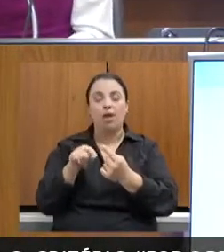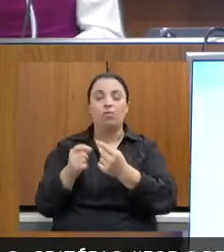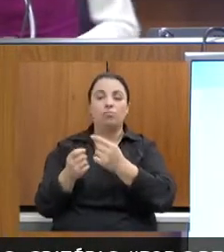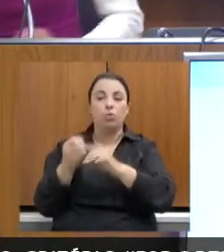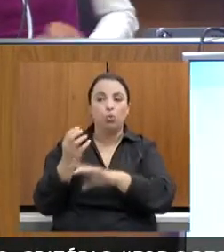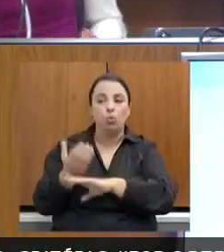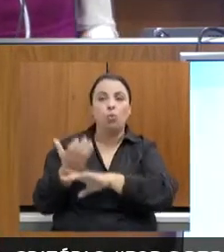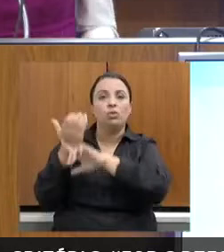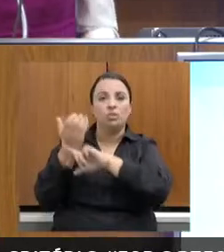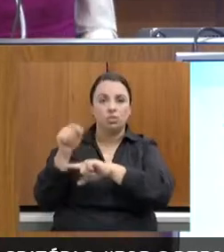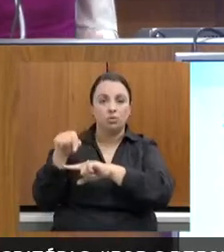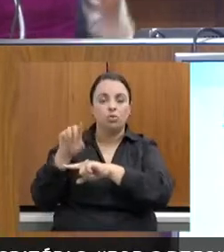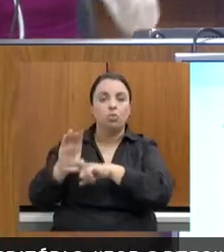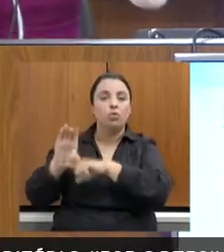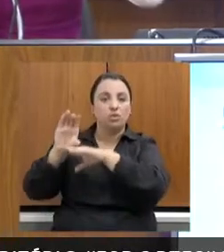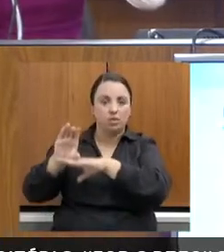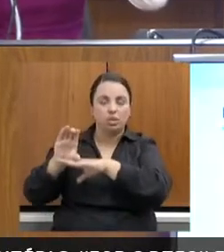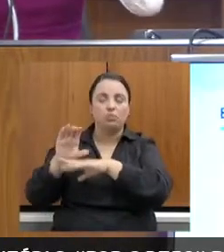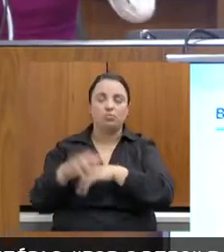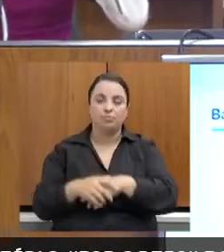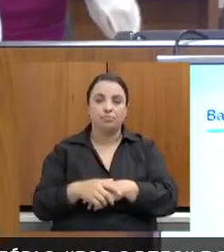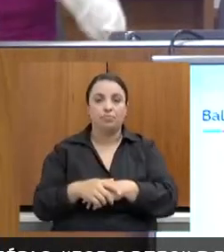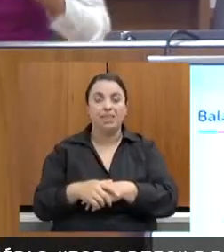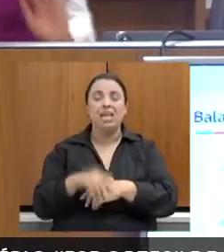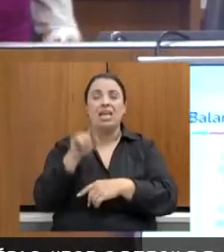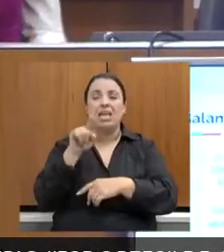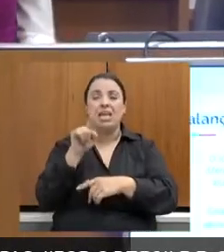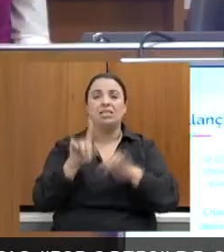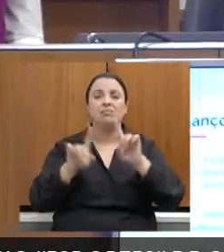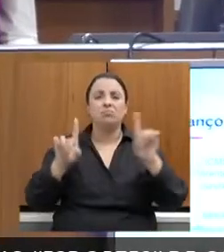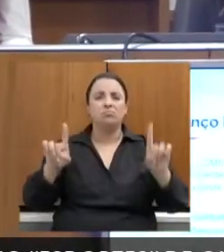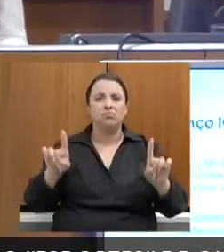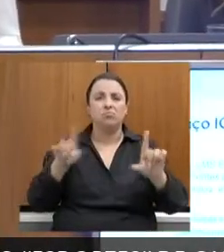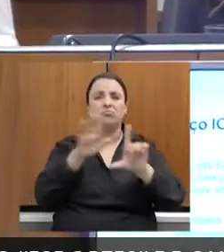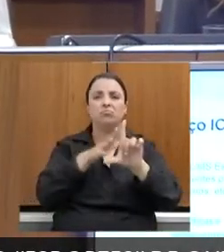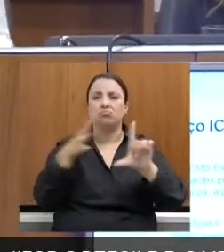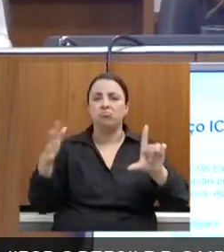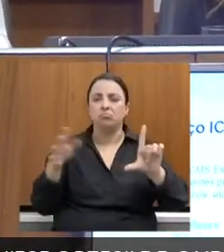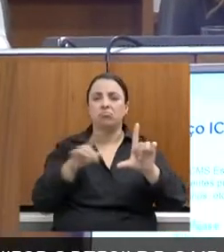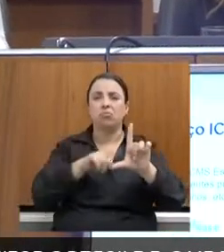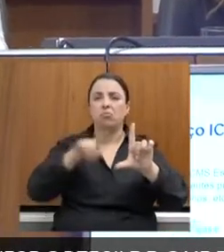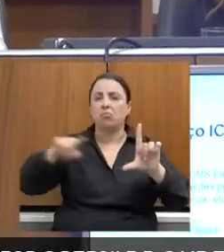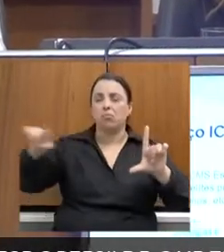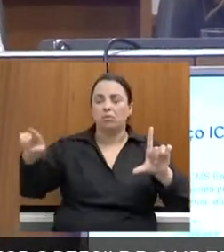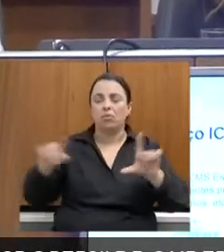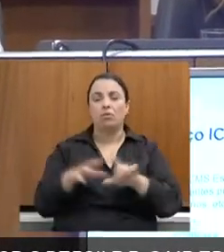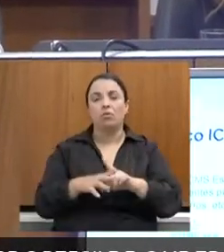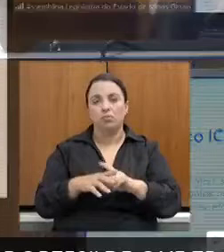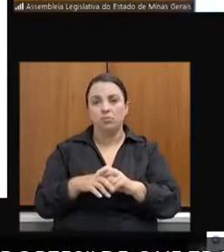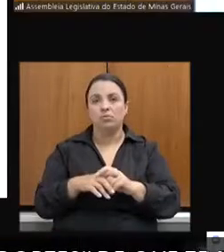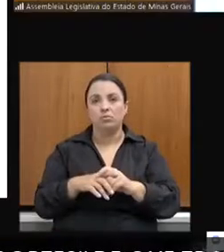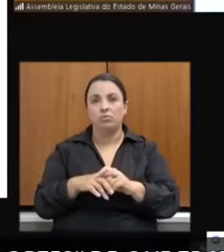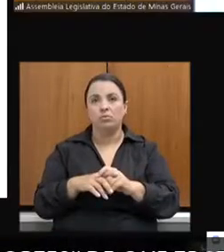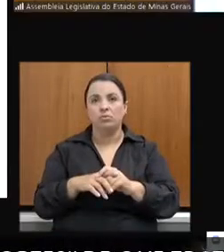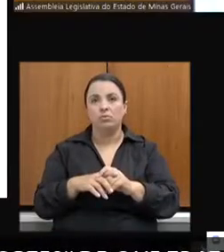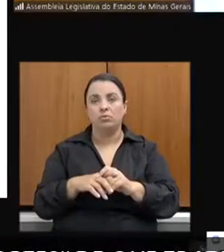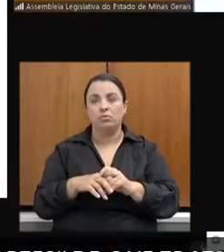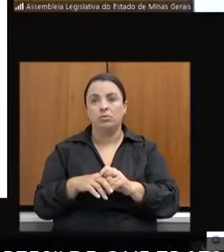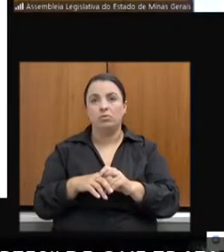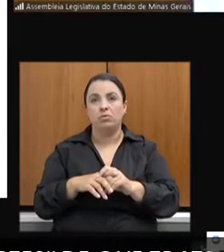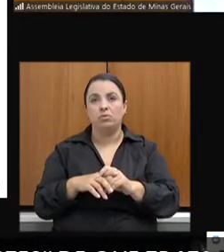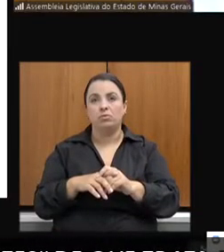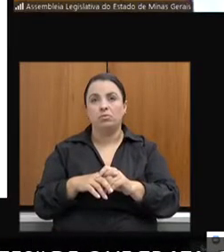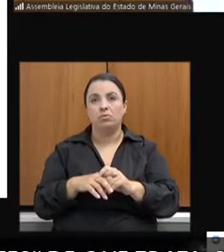Pode passar, por favor. nesse gráfico, nós apresentamos aqui, trouxe uma outra